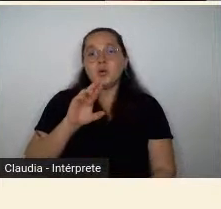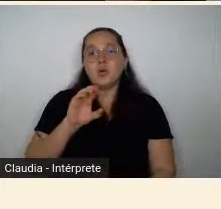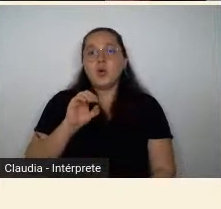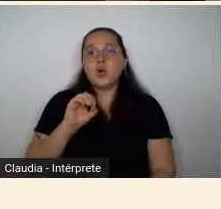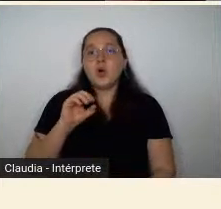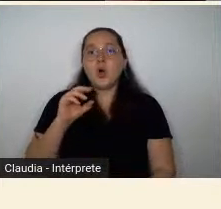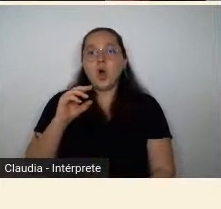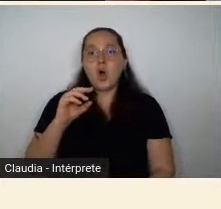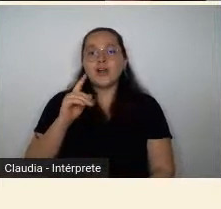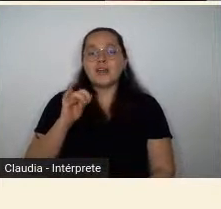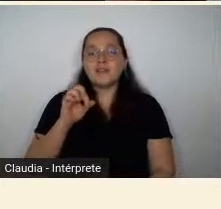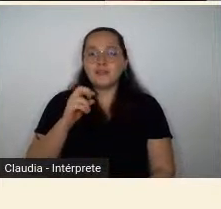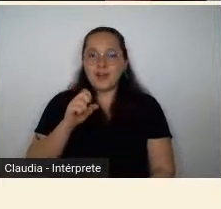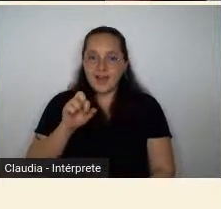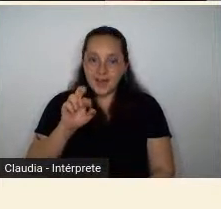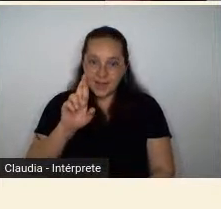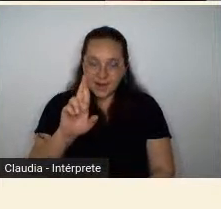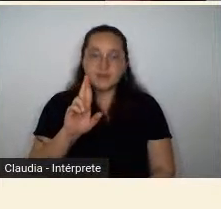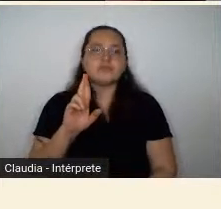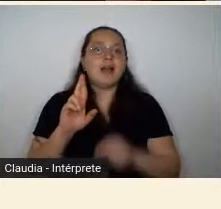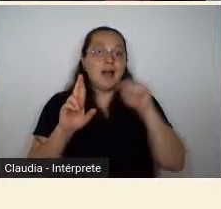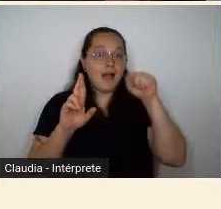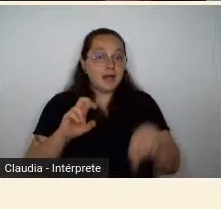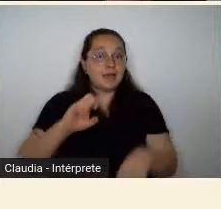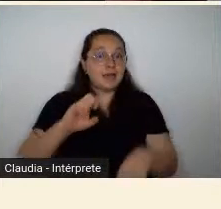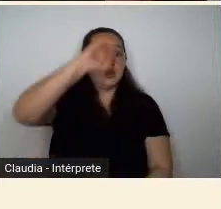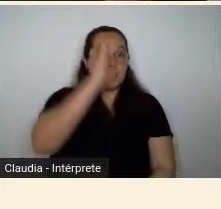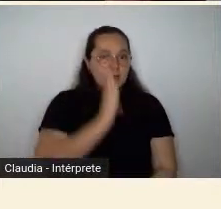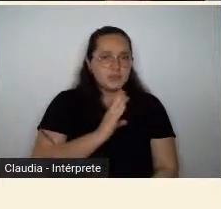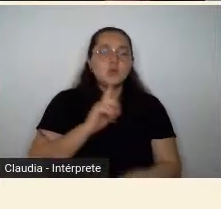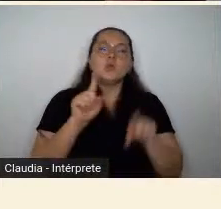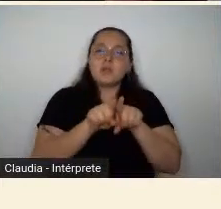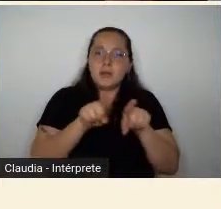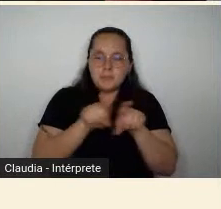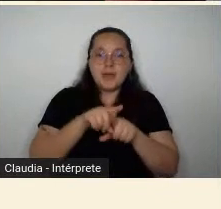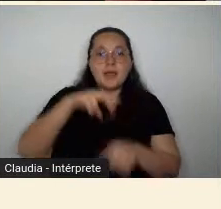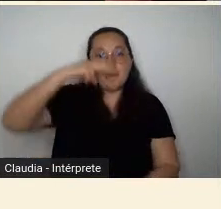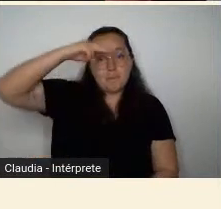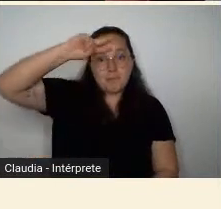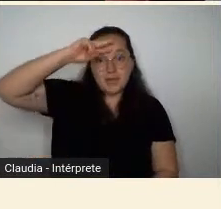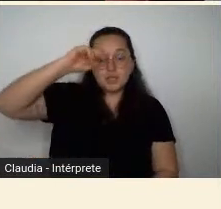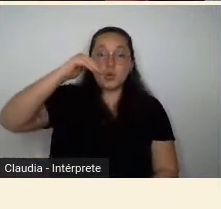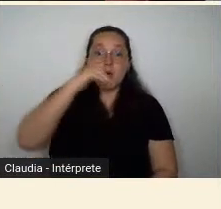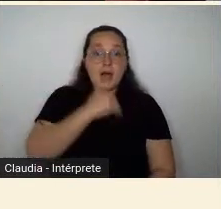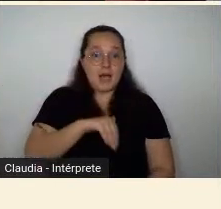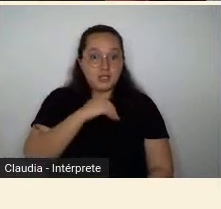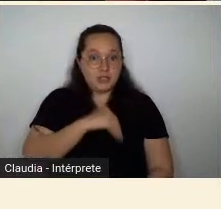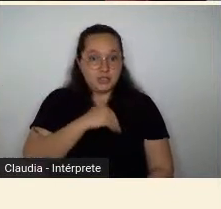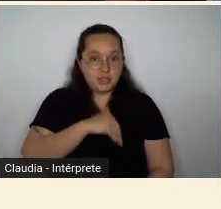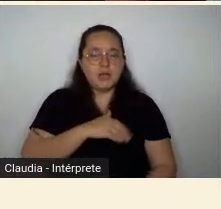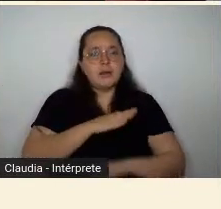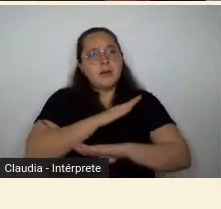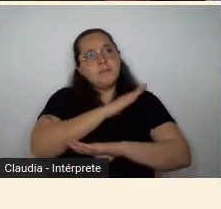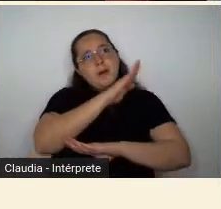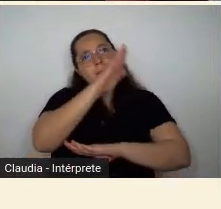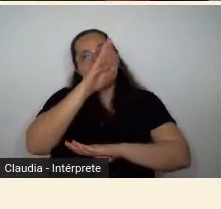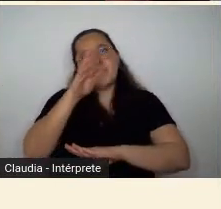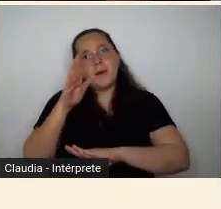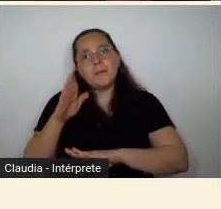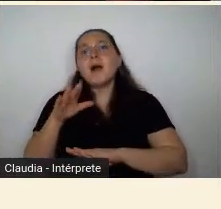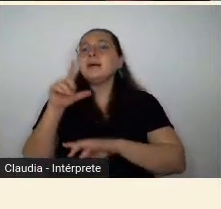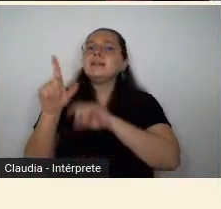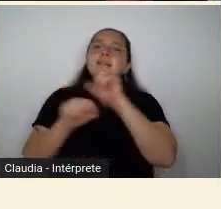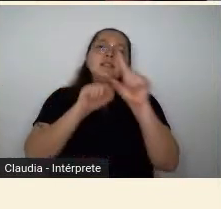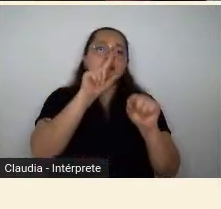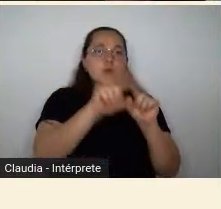cuja incumbência, ele passou pelo Brasil, México e Argentina, era selecionar obras de artistas para comporem essa coleção do Moma.